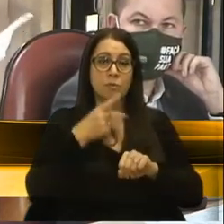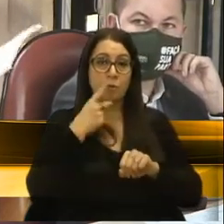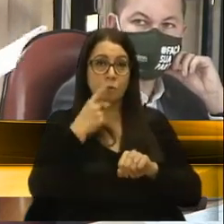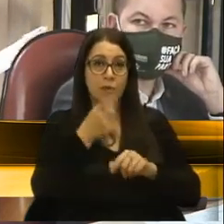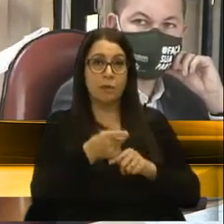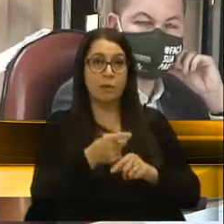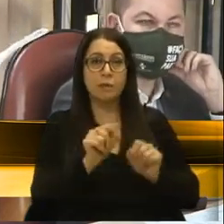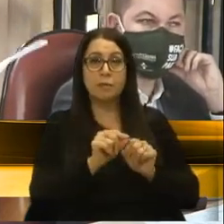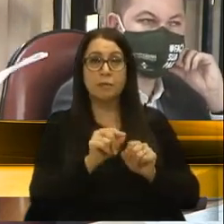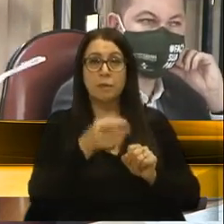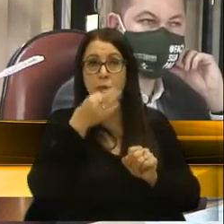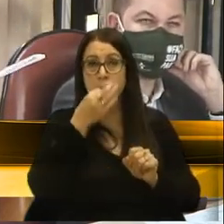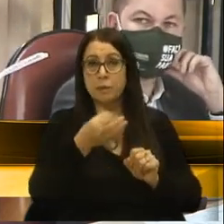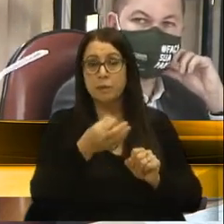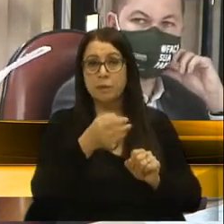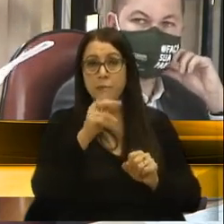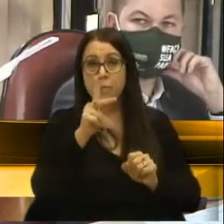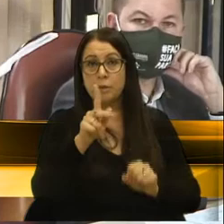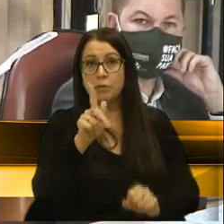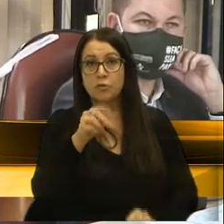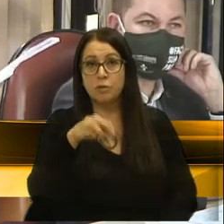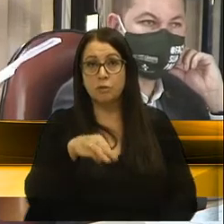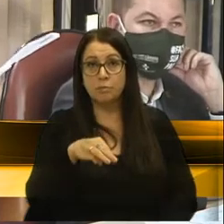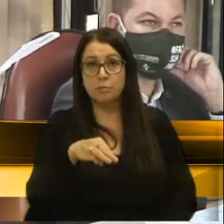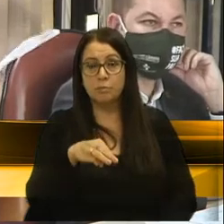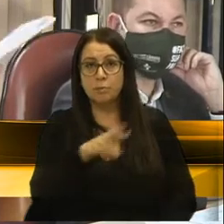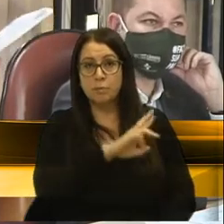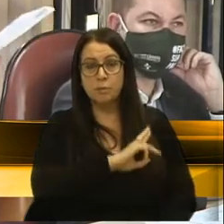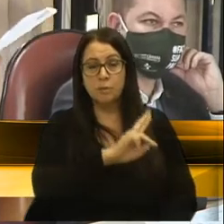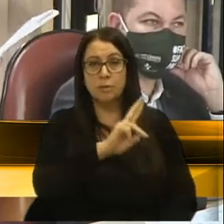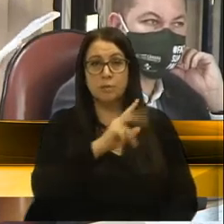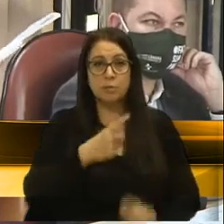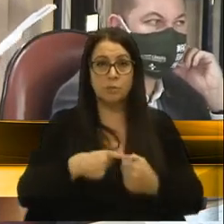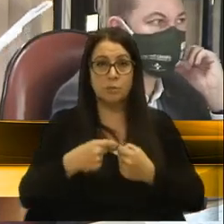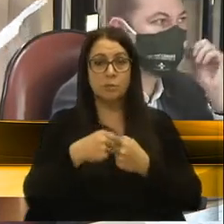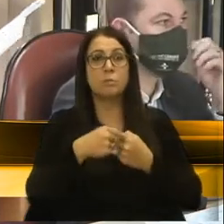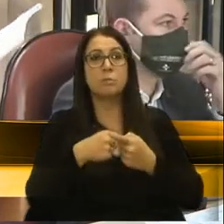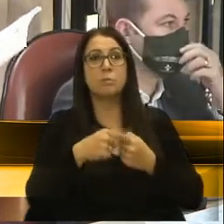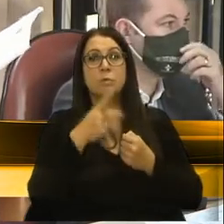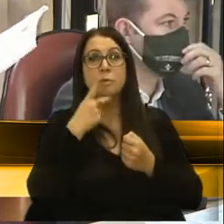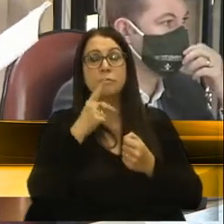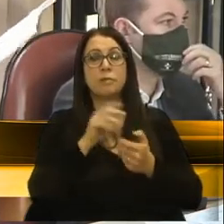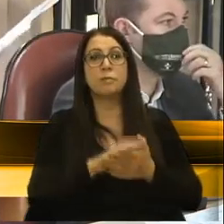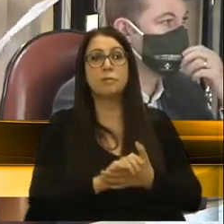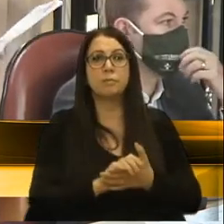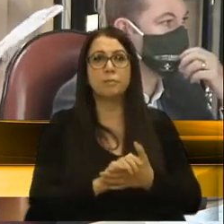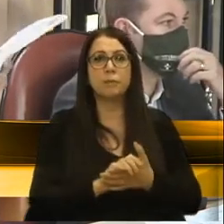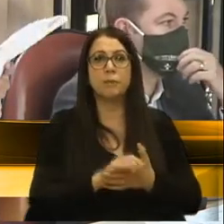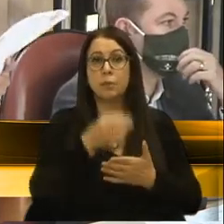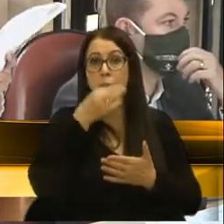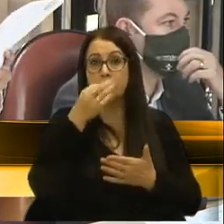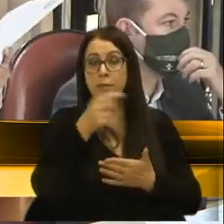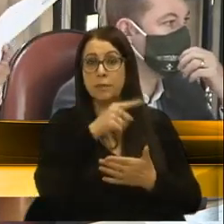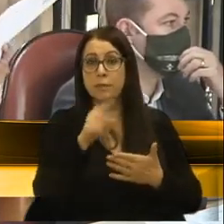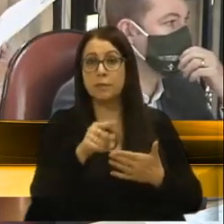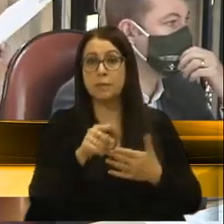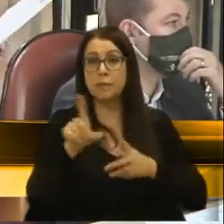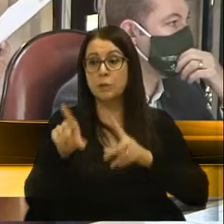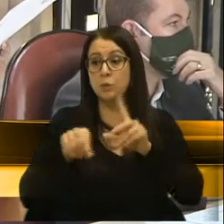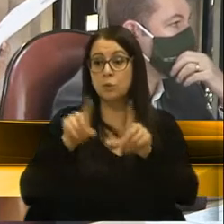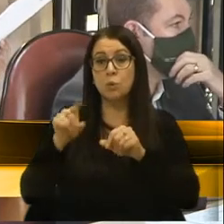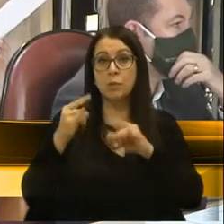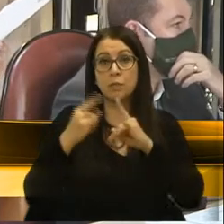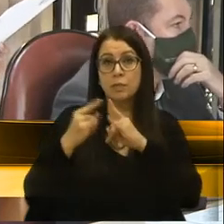ele traz o parecer da própria PGM, da Procuradoria Geral do Município, que fala, é um parecer, dizendo, da escolha da